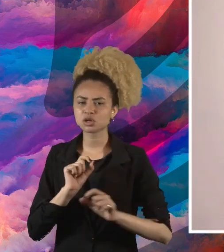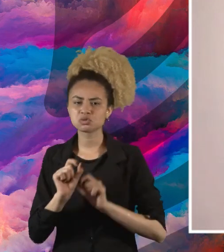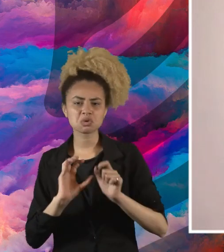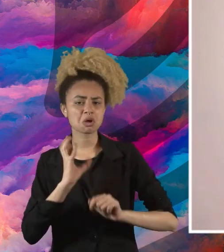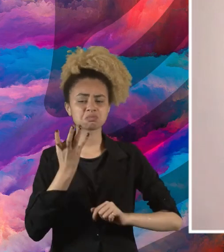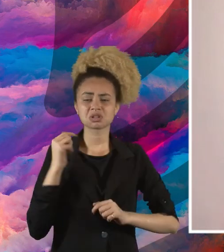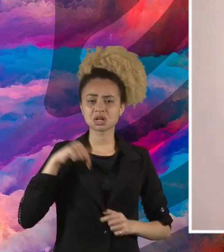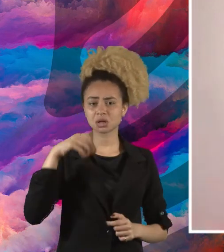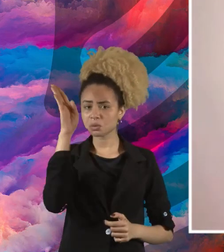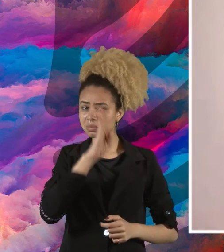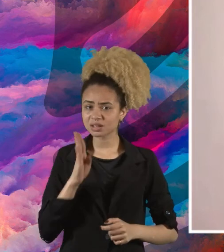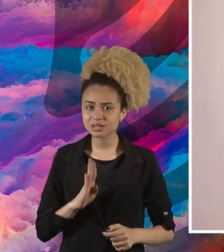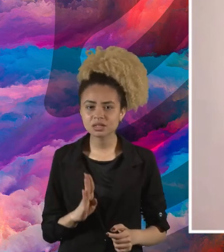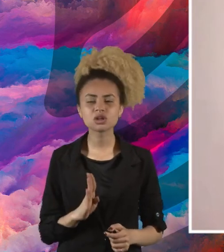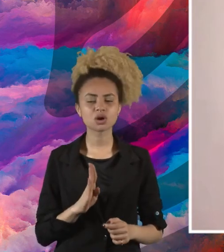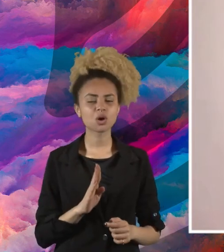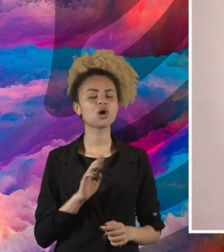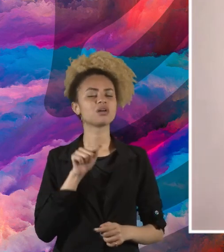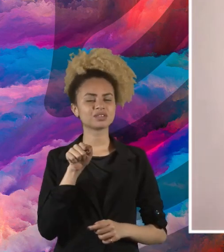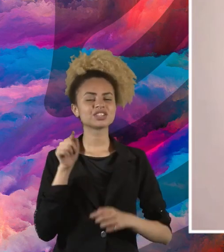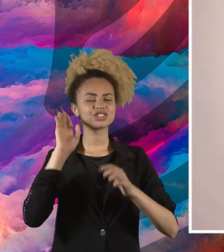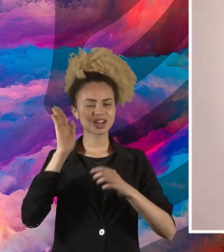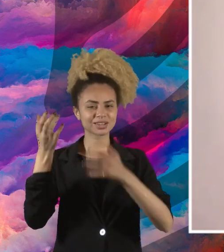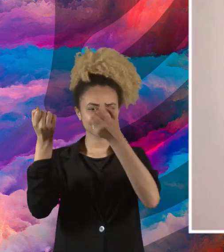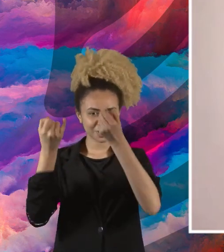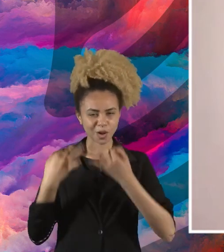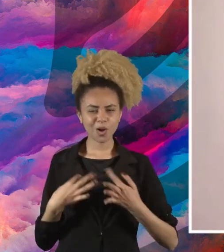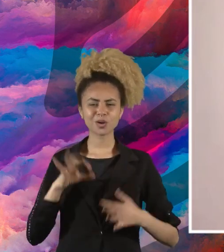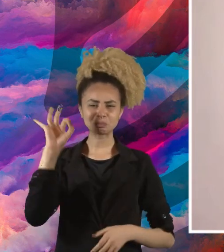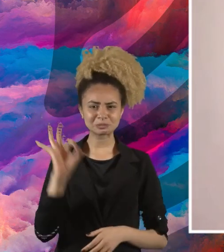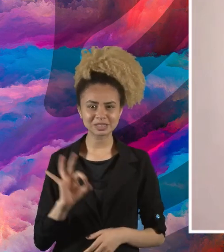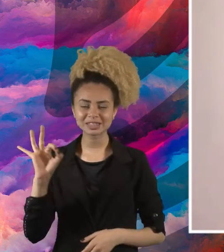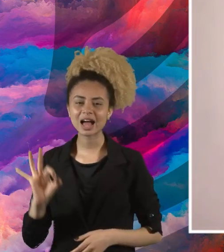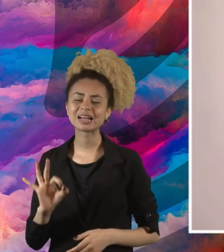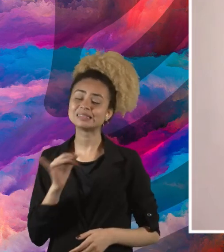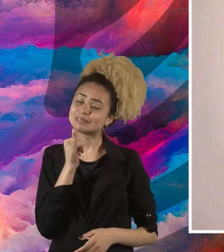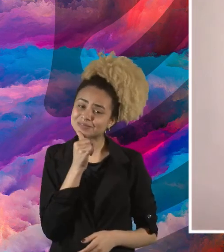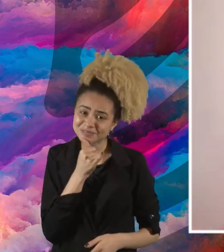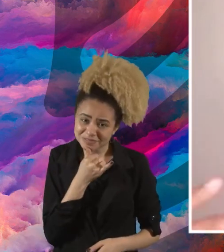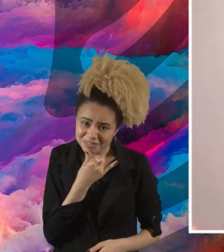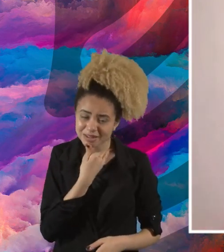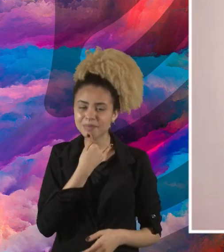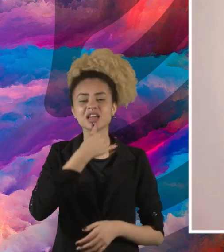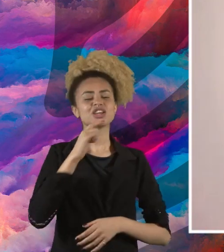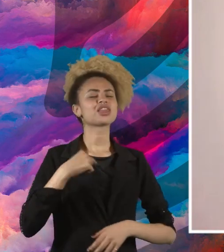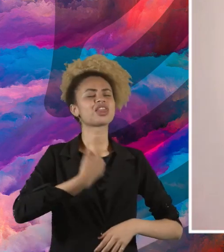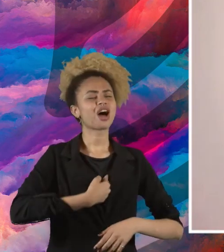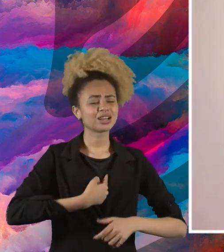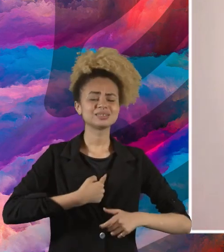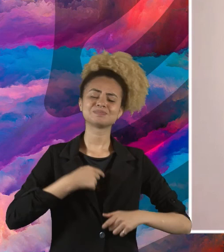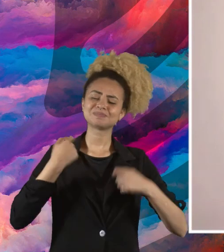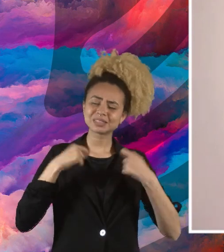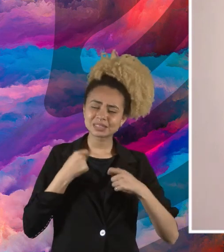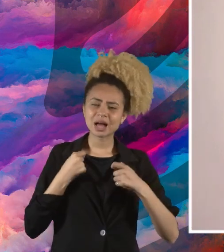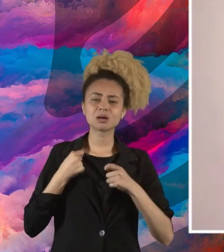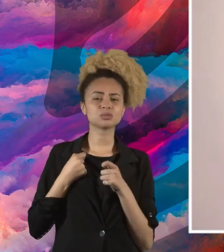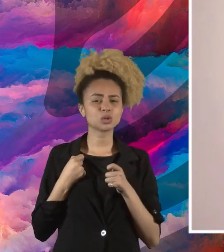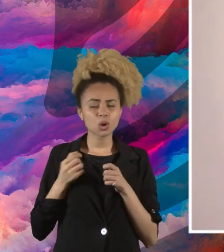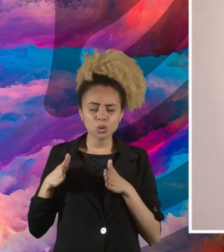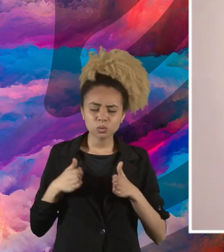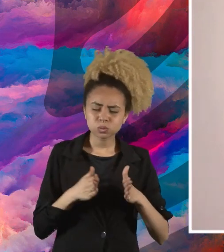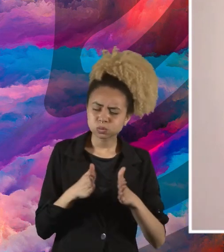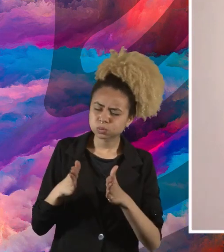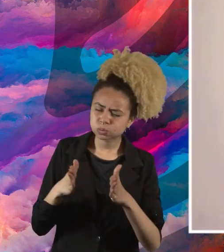no Brasil relacionado a tudo que você falou aí de todos esses dados e que, infelizmente, eu acho que a gente tem um grande caminho para caminhar,